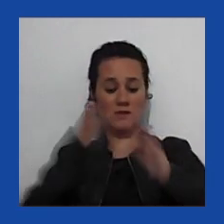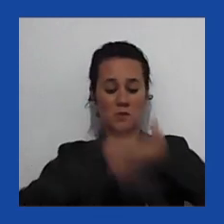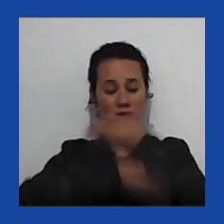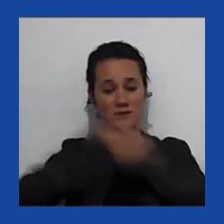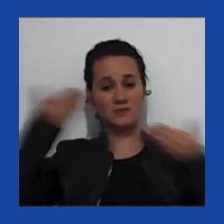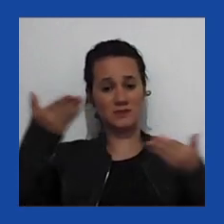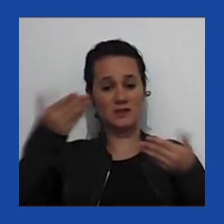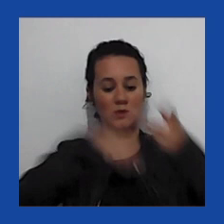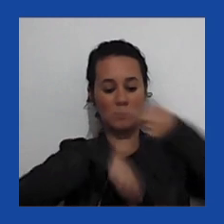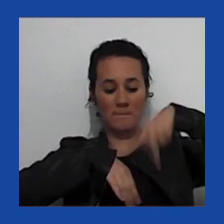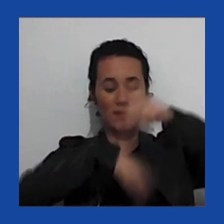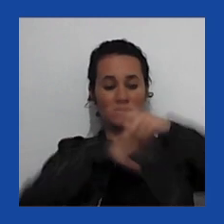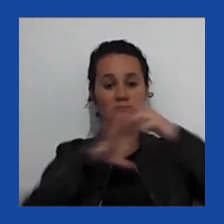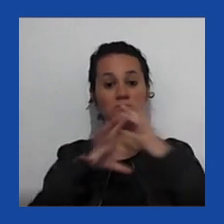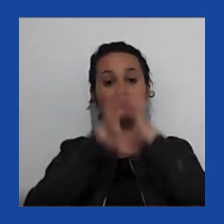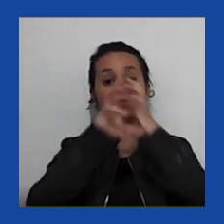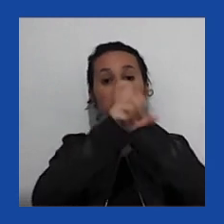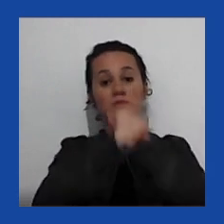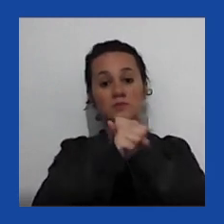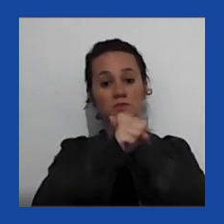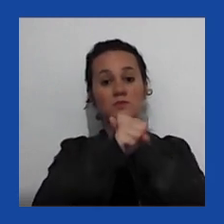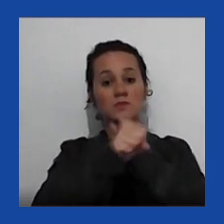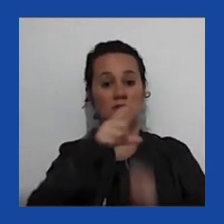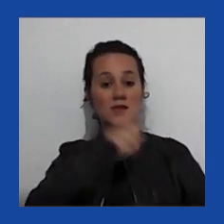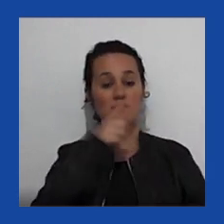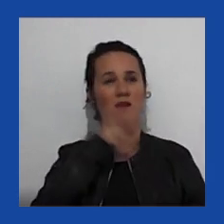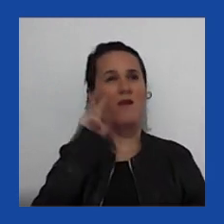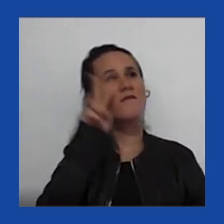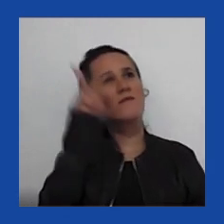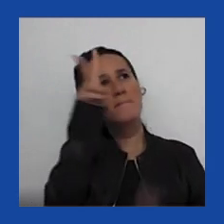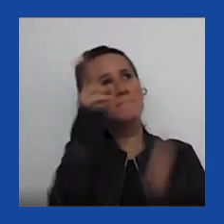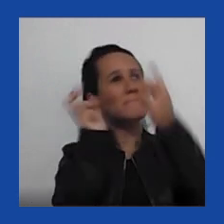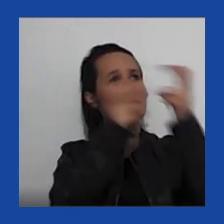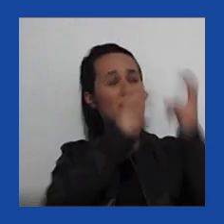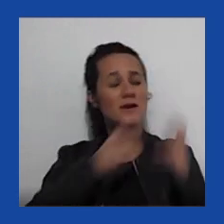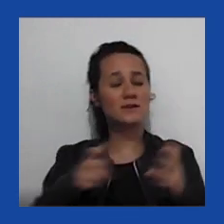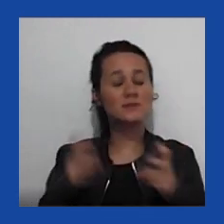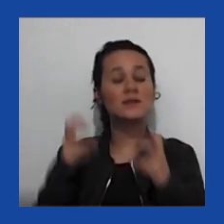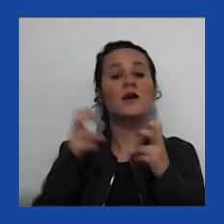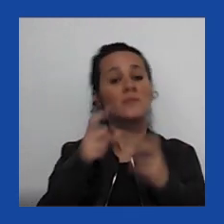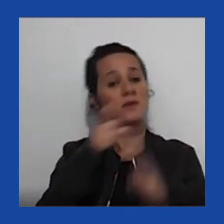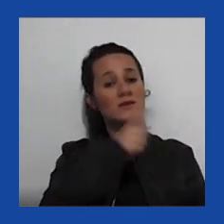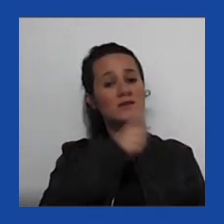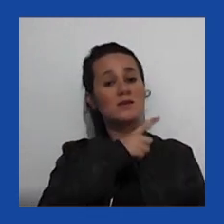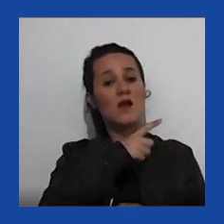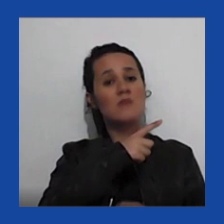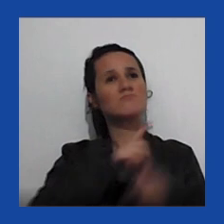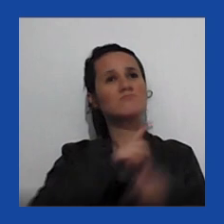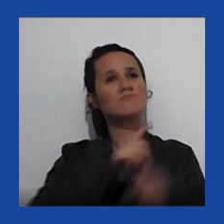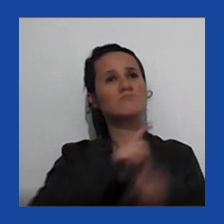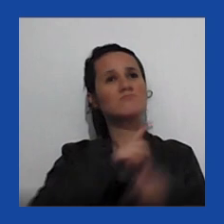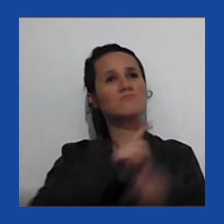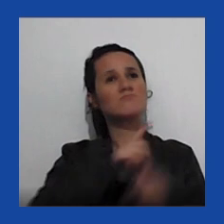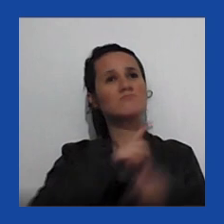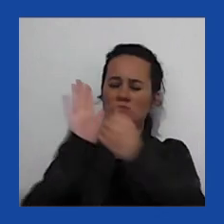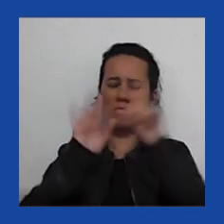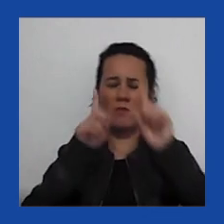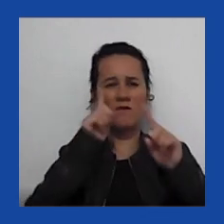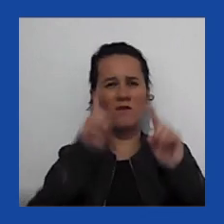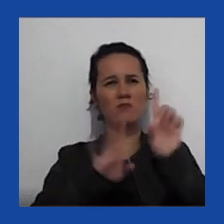de países com democracias funcionando, fica ainda alta na perspectiva histórica.